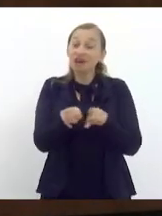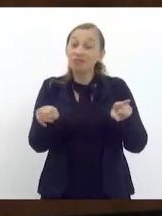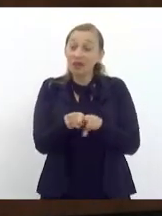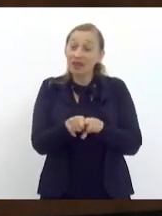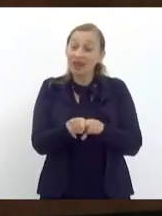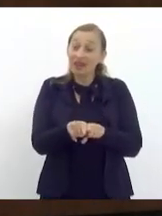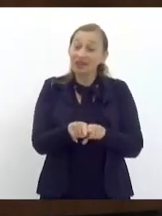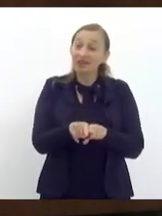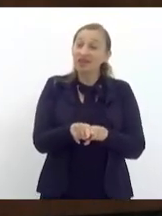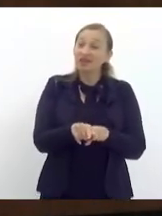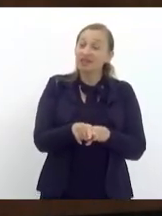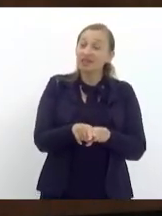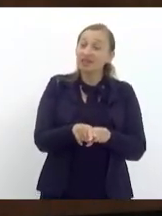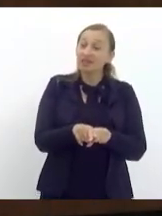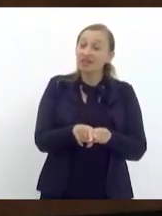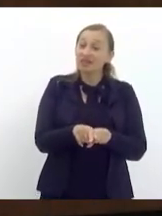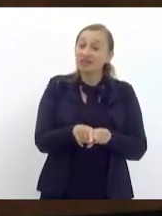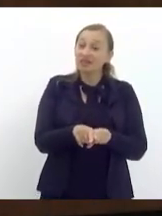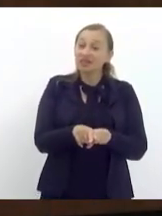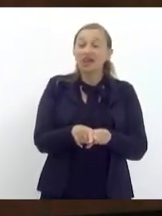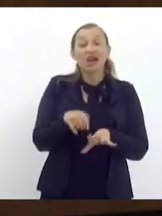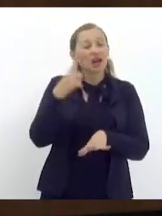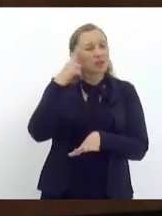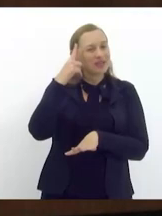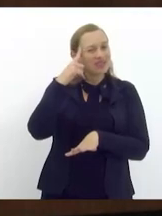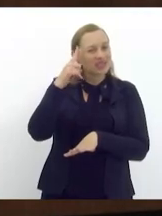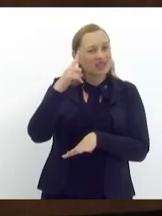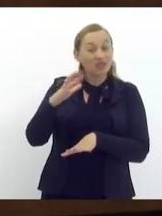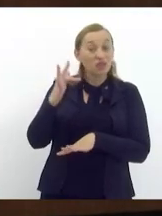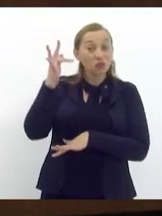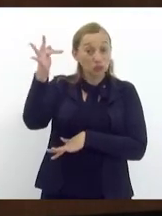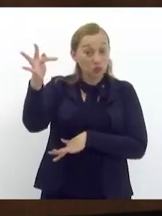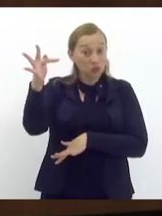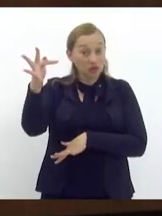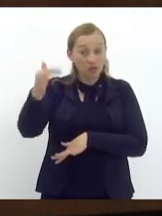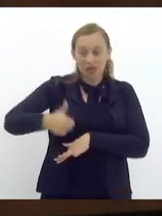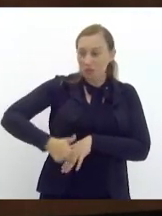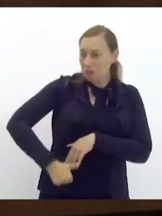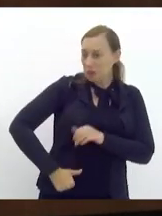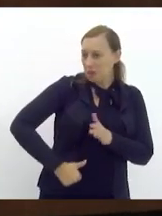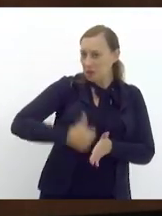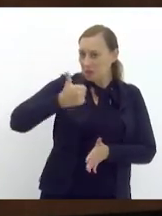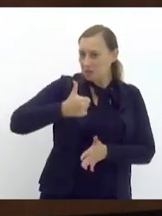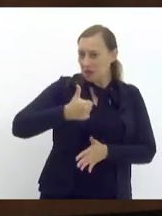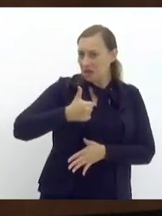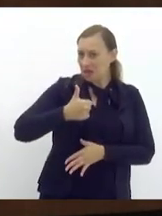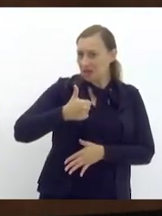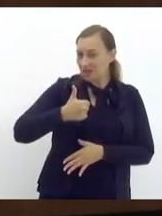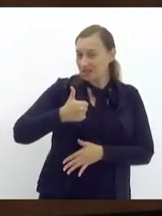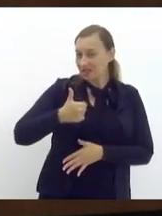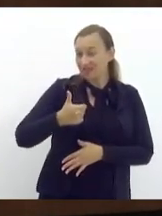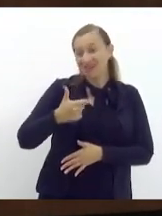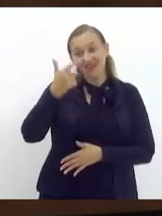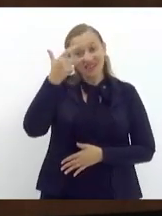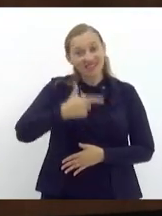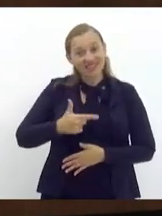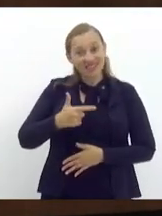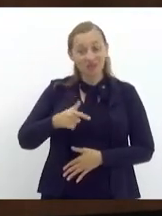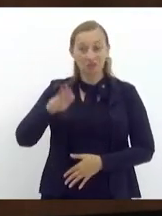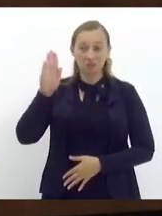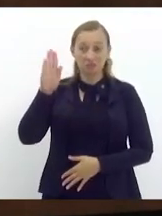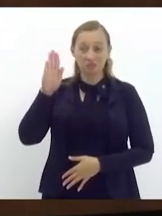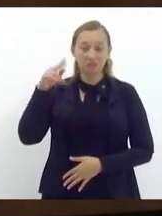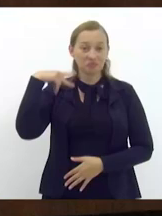ela viabilizava na próxima eleição pela primeira vez ser candidata à